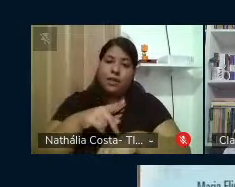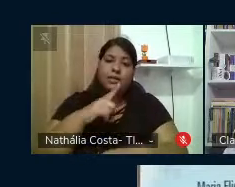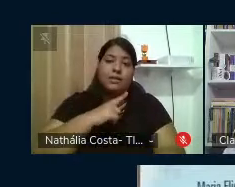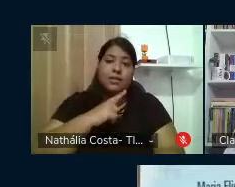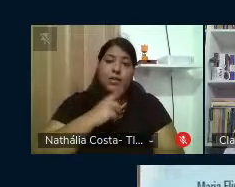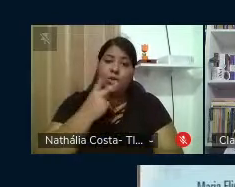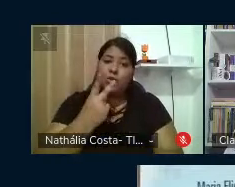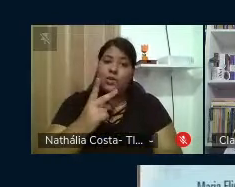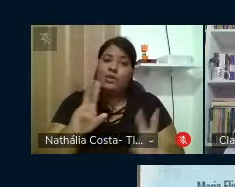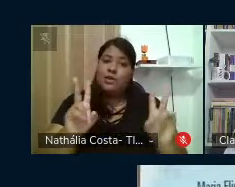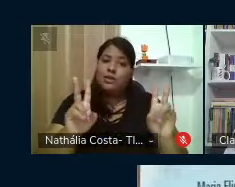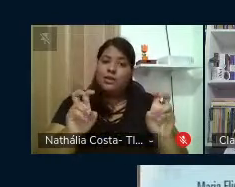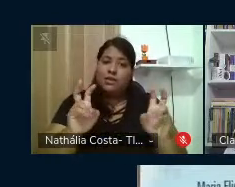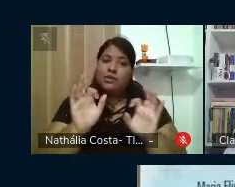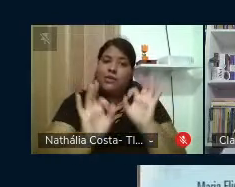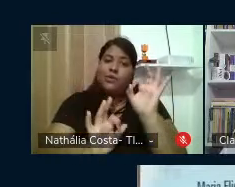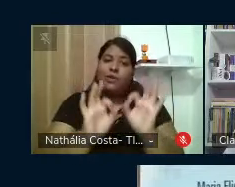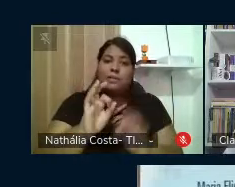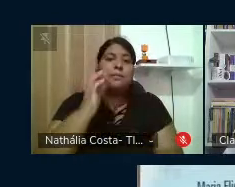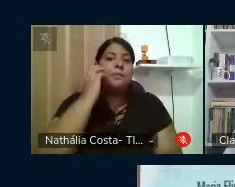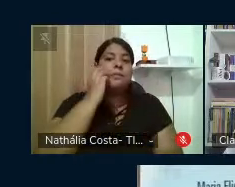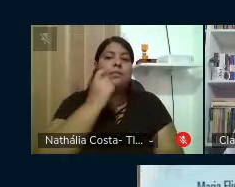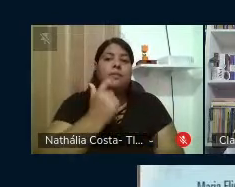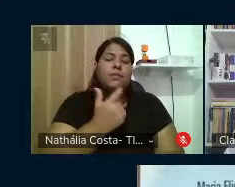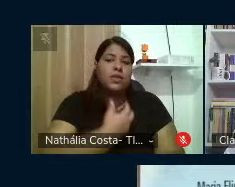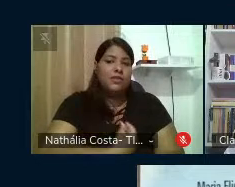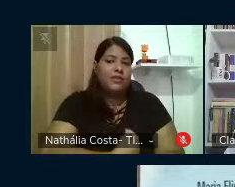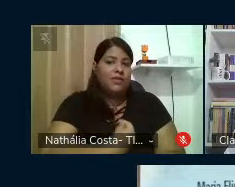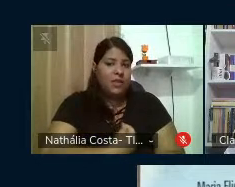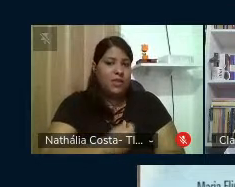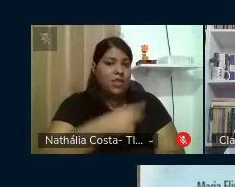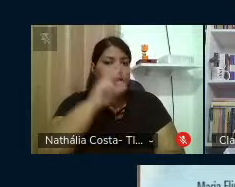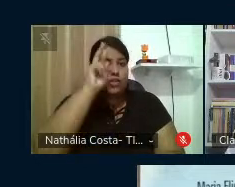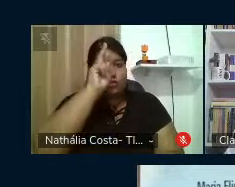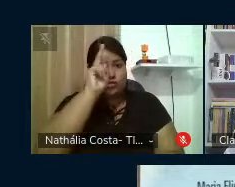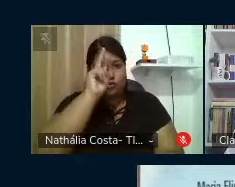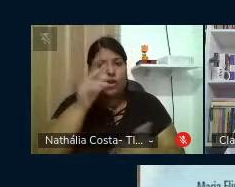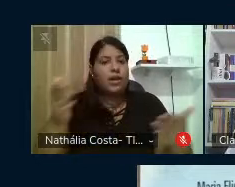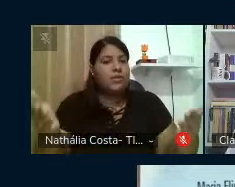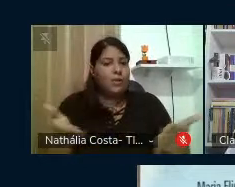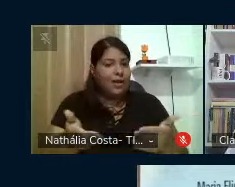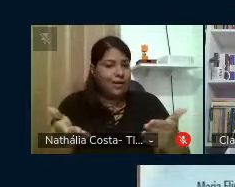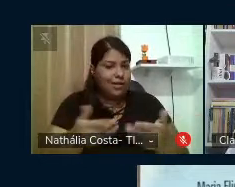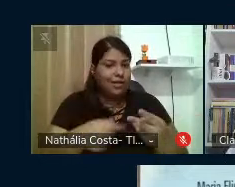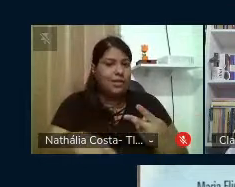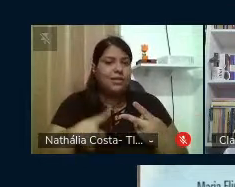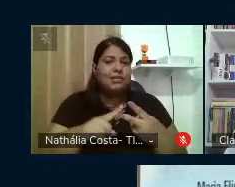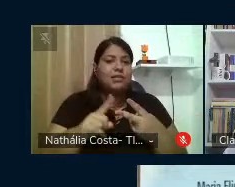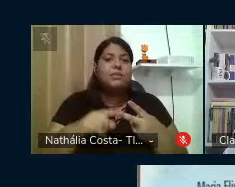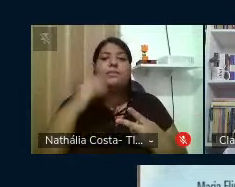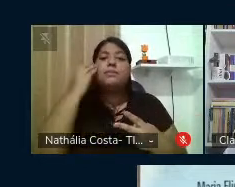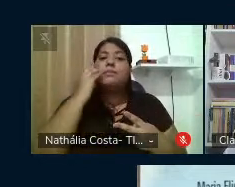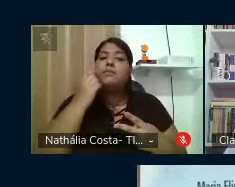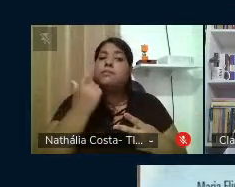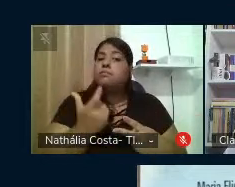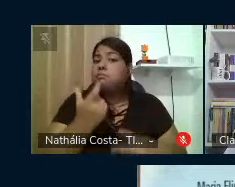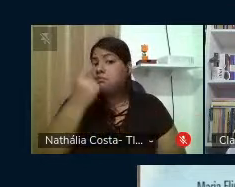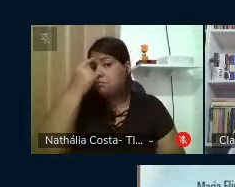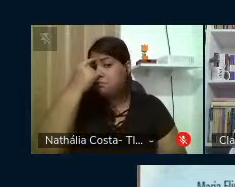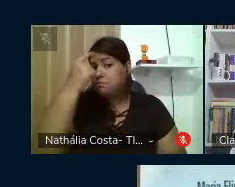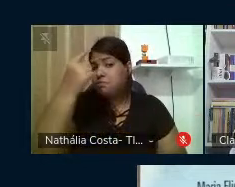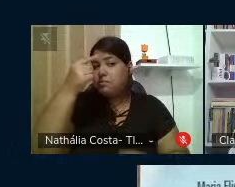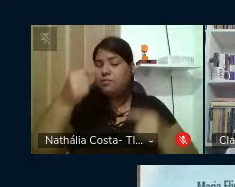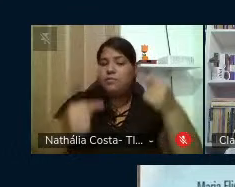eixos temáticos, Paulo Freire, vida, história e atualidade, e Paulo Freire, um pensamento